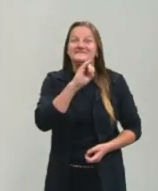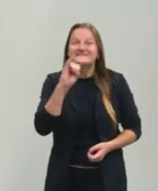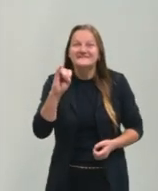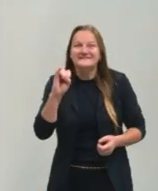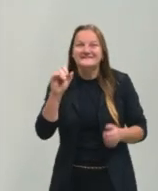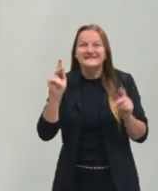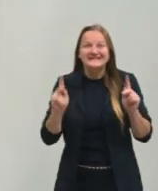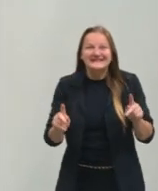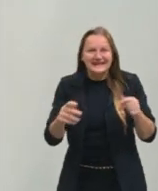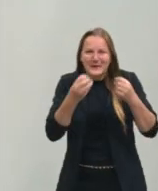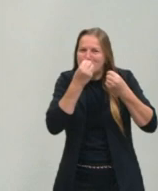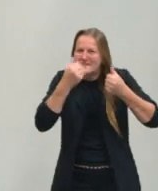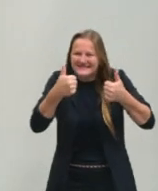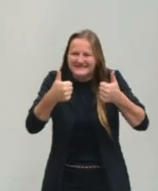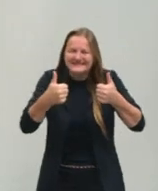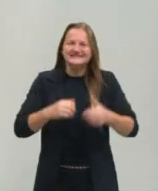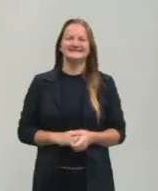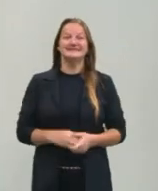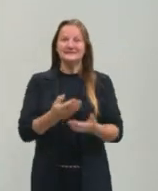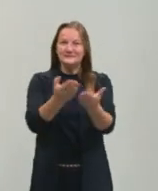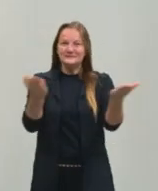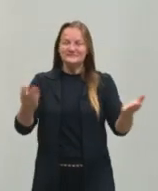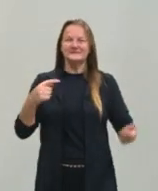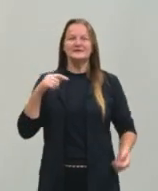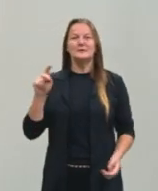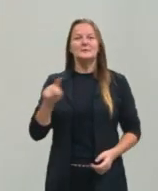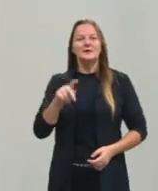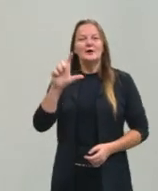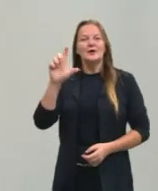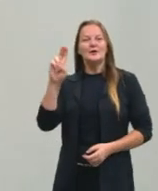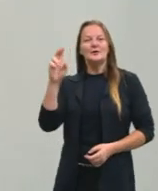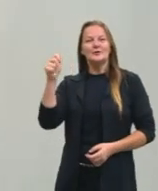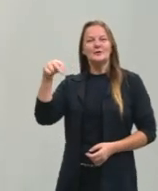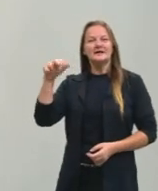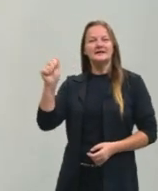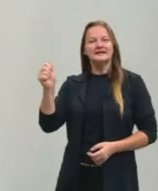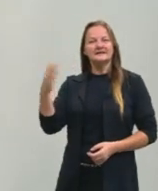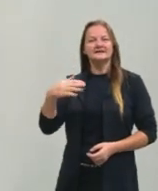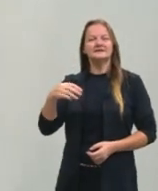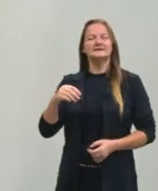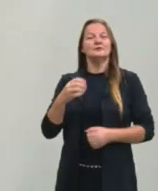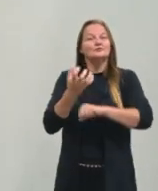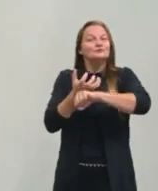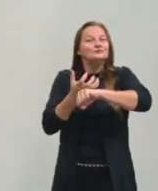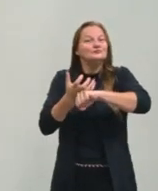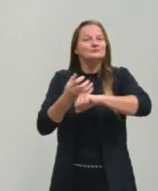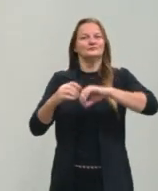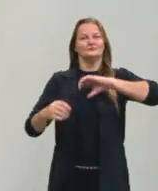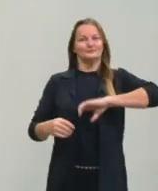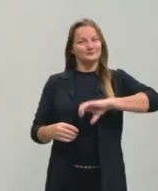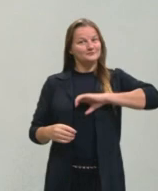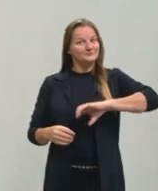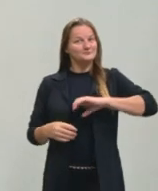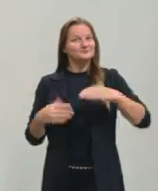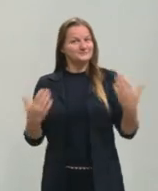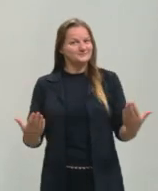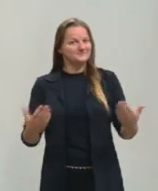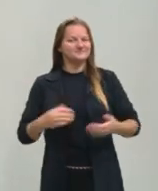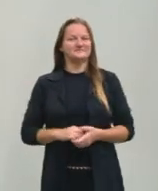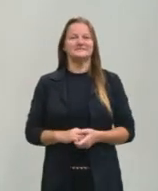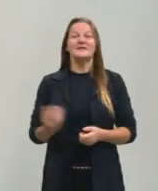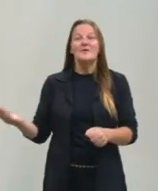pessoal, tudo bem com vocês? Eu sou a professora Luana Miller, trabalho com vocês o componente curricular de língua portuguesa.